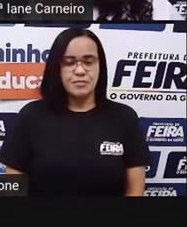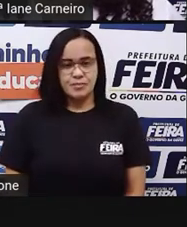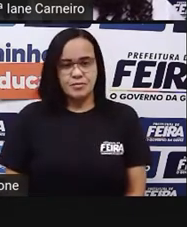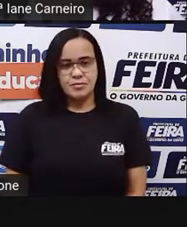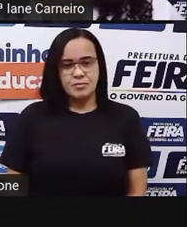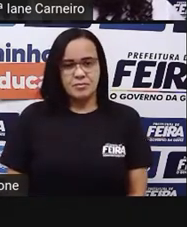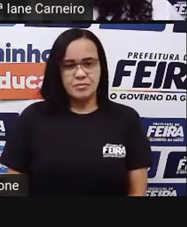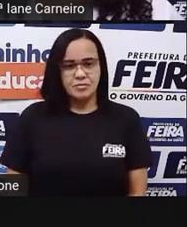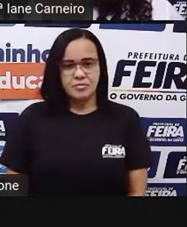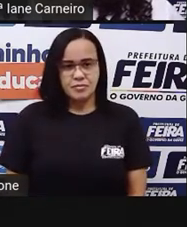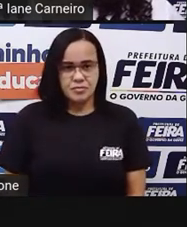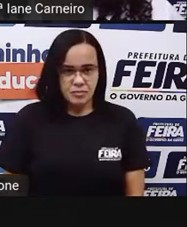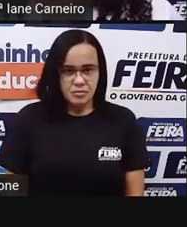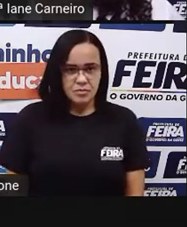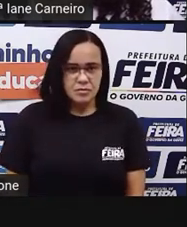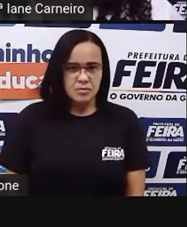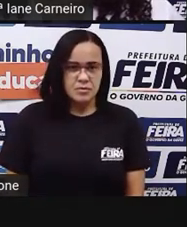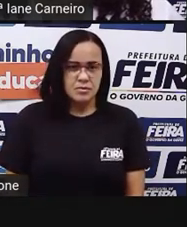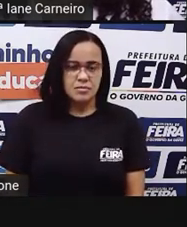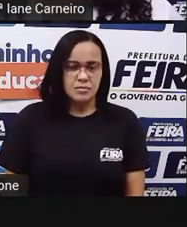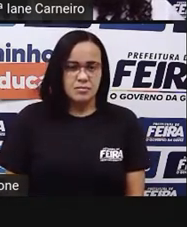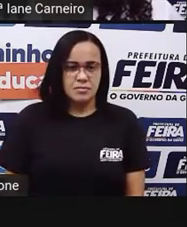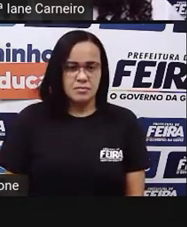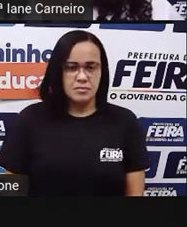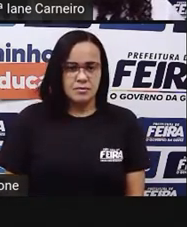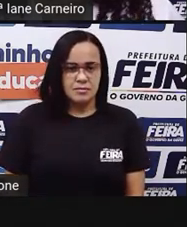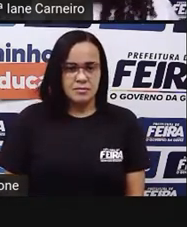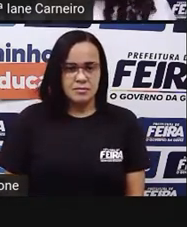Deixa a pró. Trocar aqui.